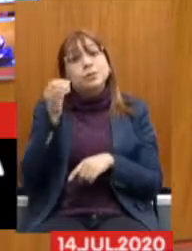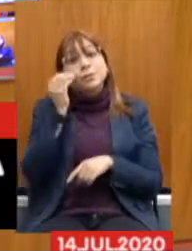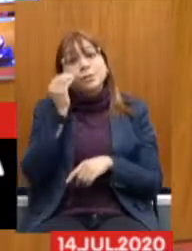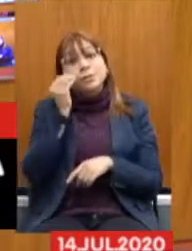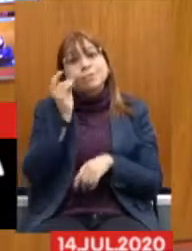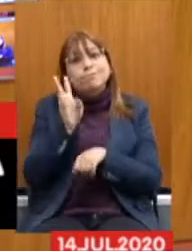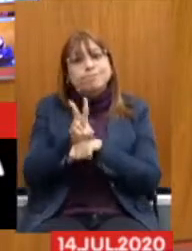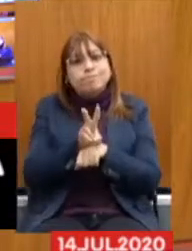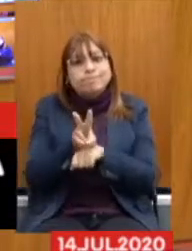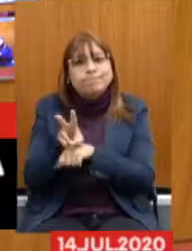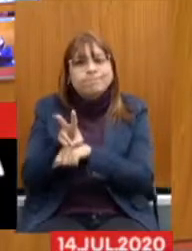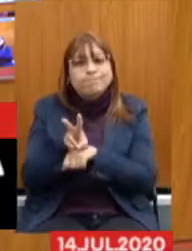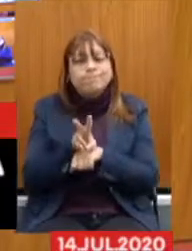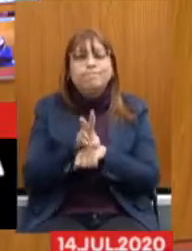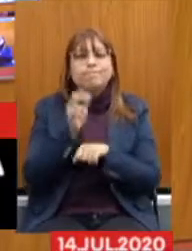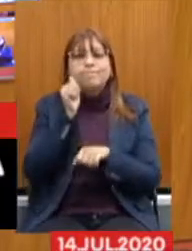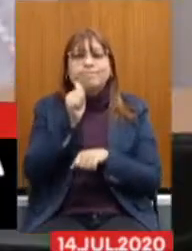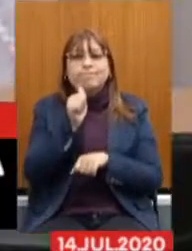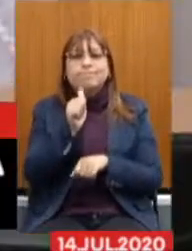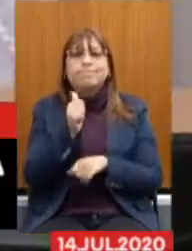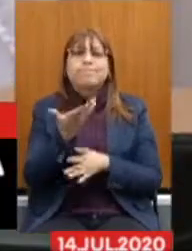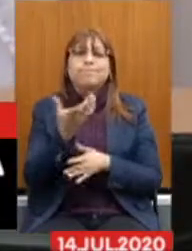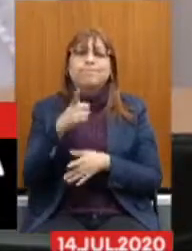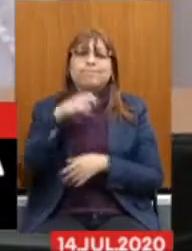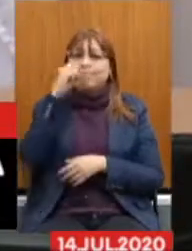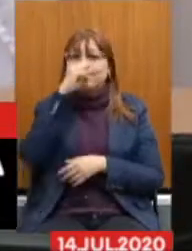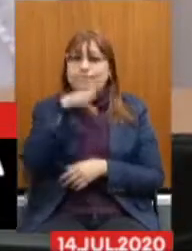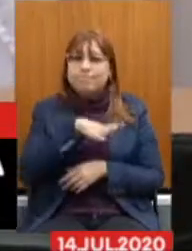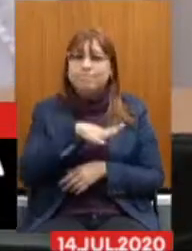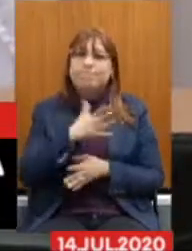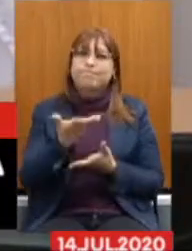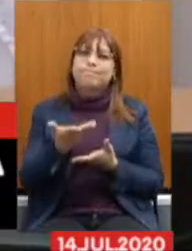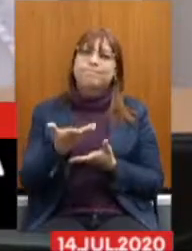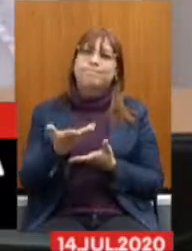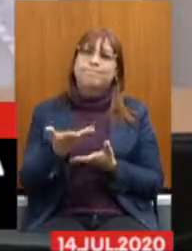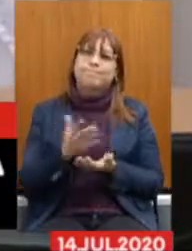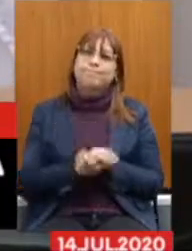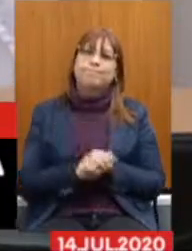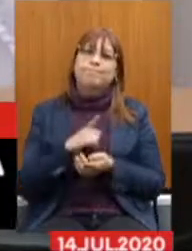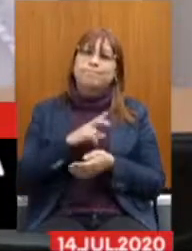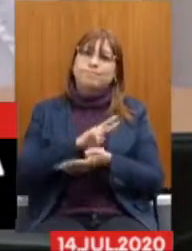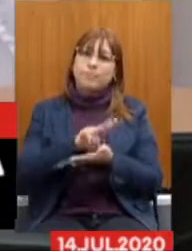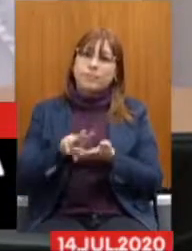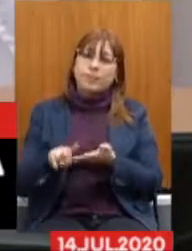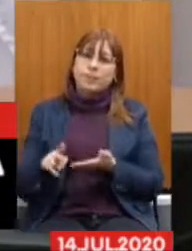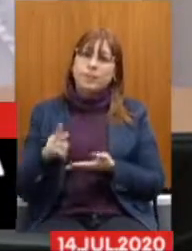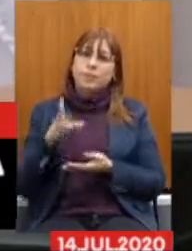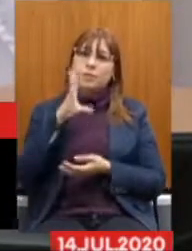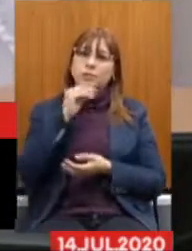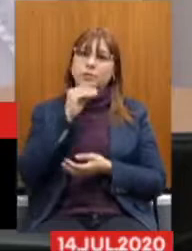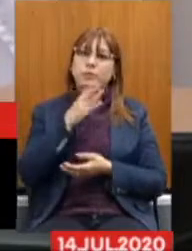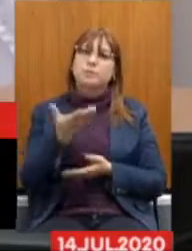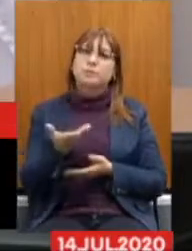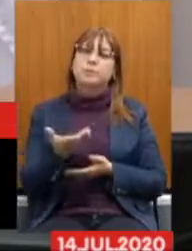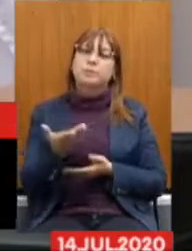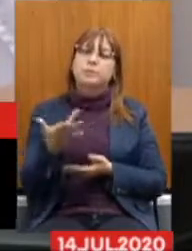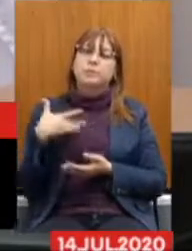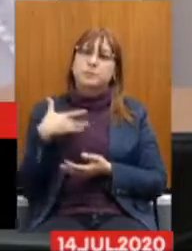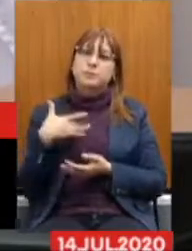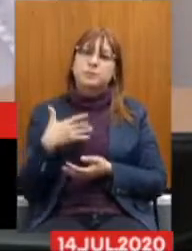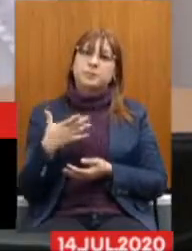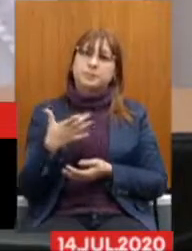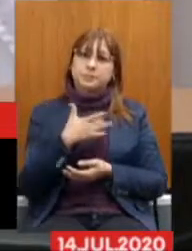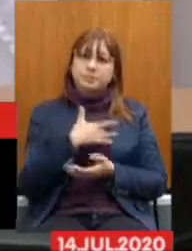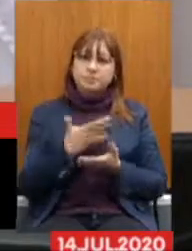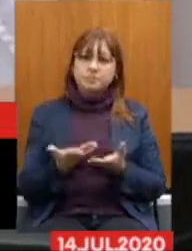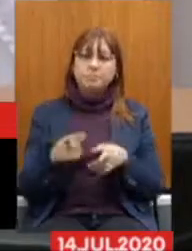nesse momento São vítimas de violência Servidores trabalhando Nena Nos serviços De expedição De ordens judiciais Em favor